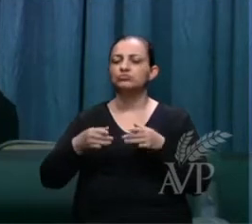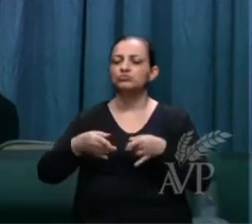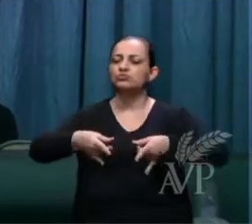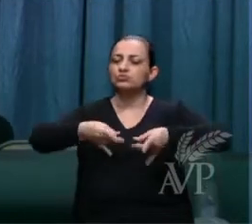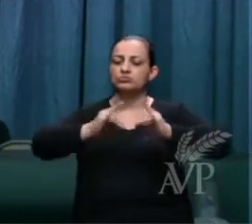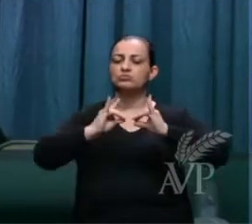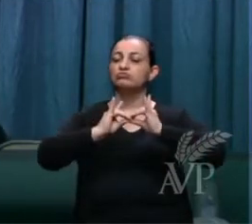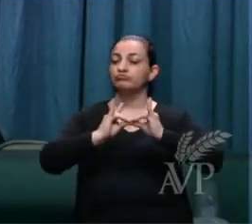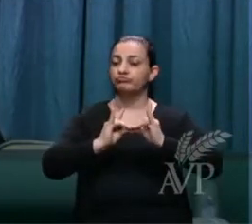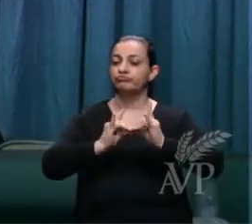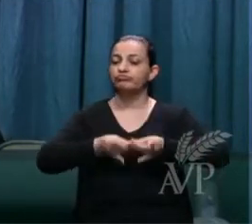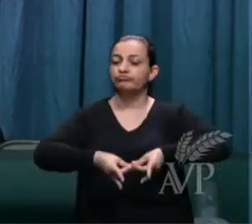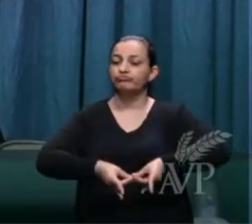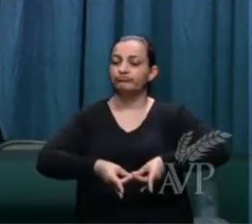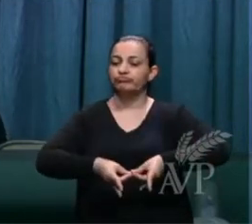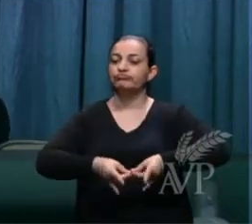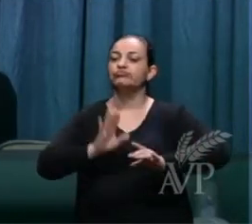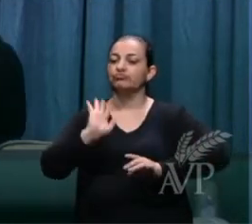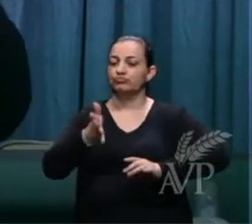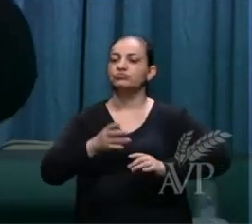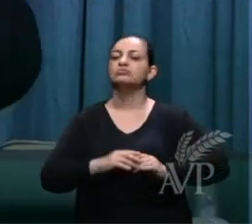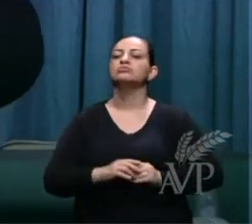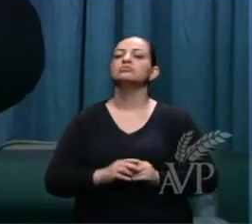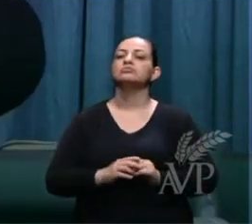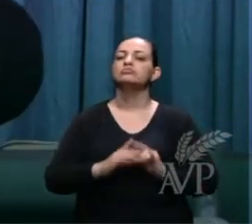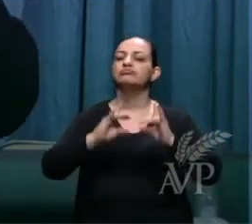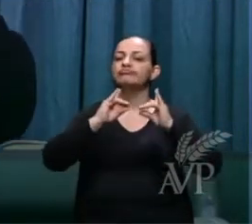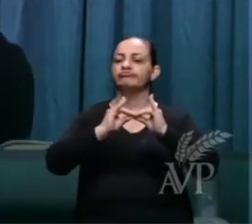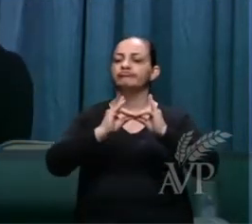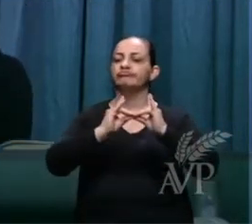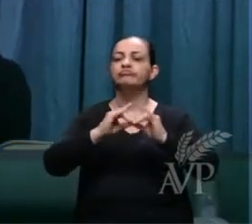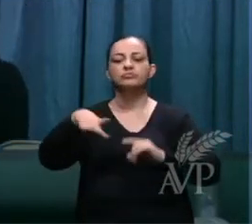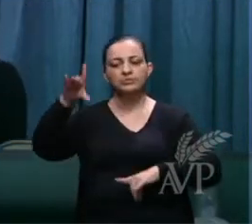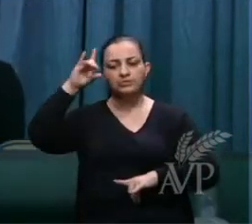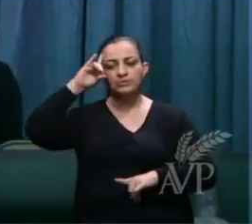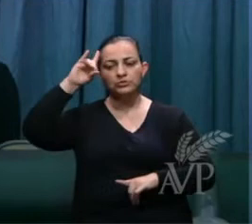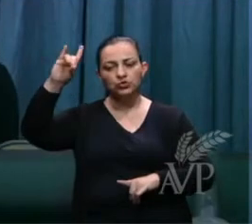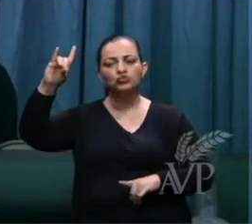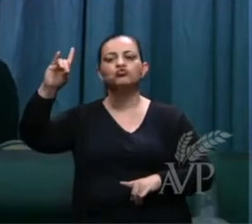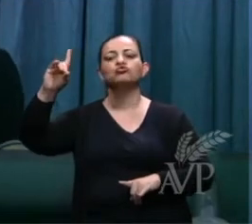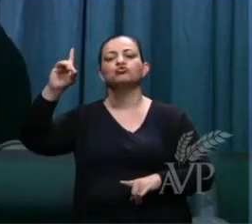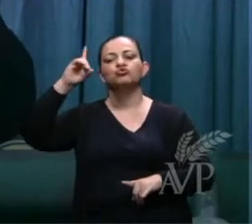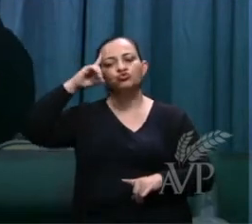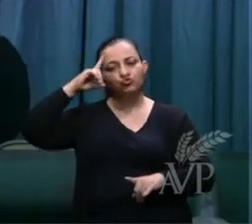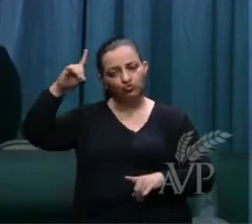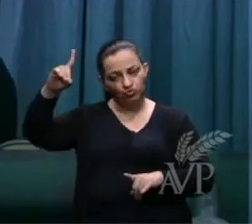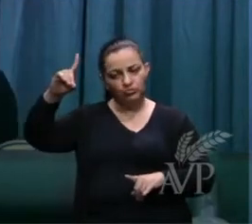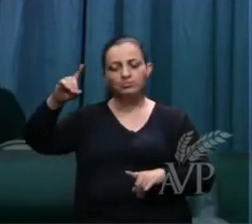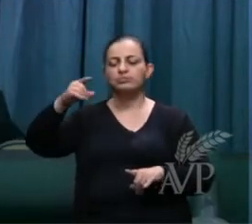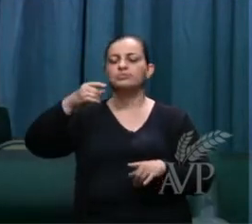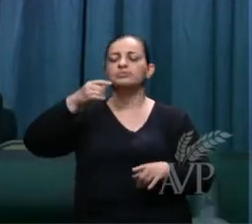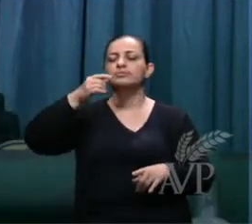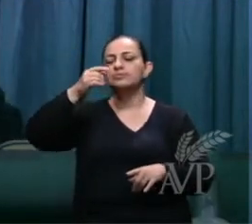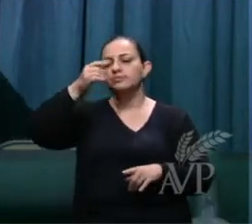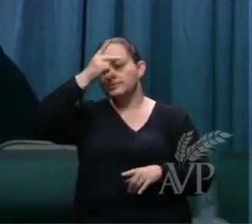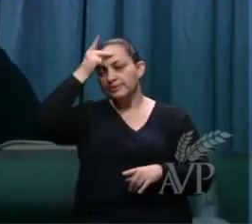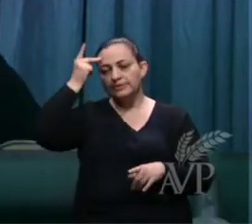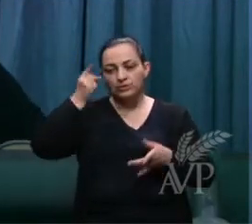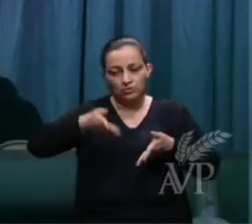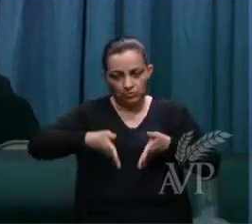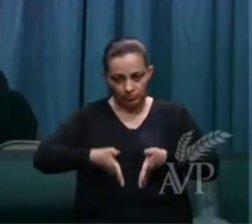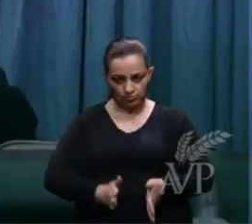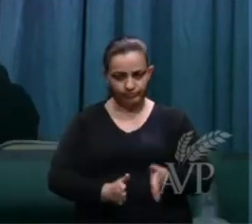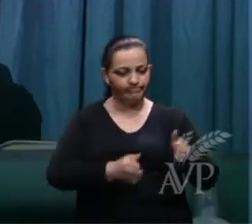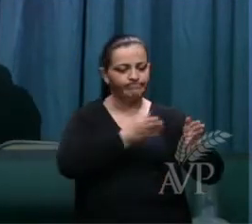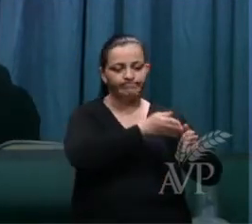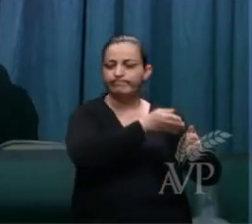o tracinho. Nós temos a data da pessoa quando ela nasceu e quando morreu.